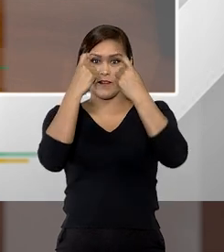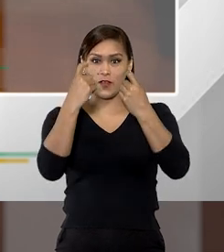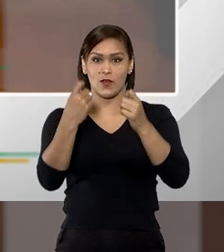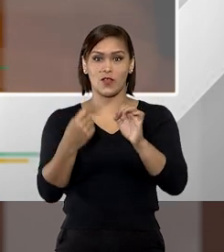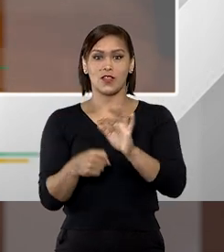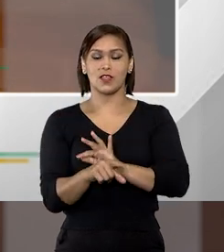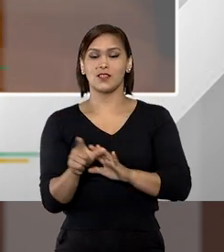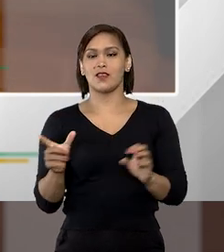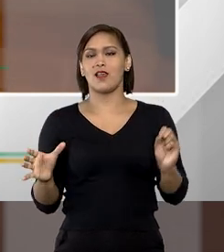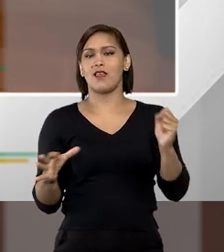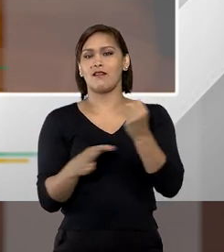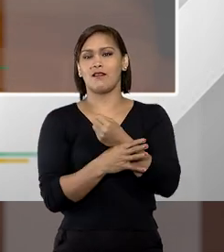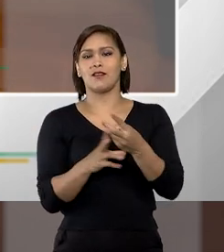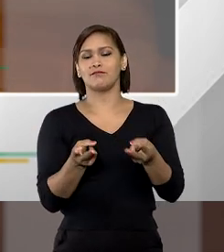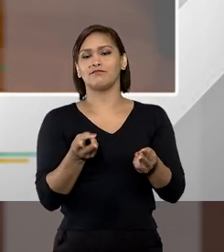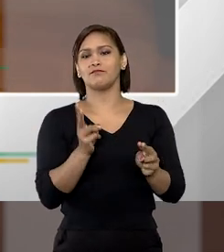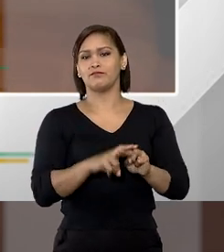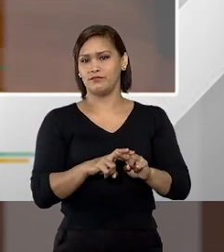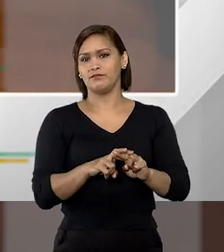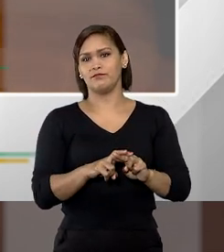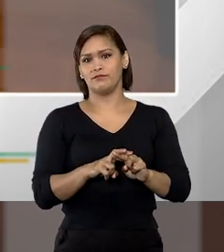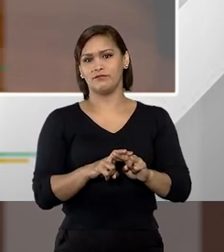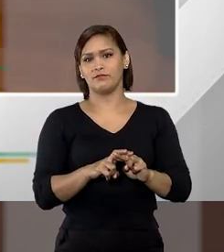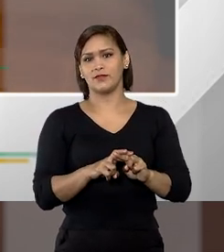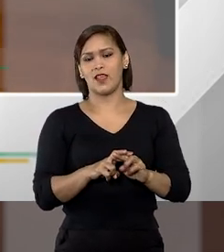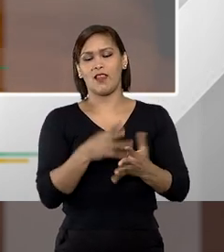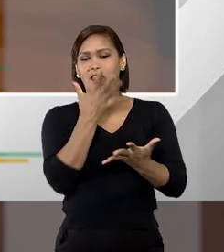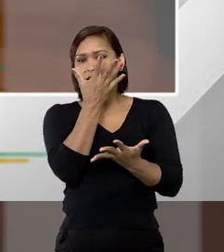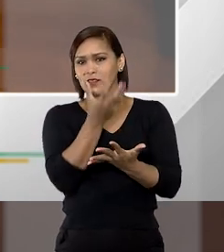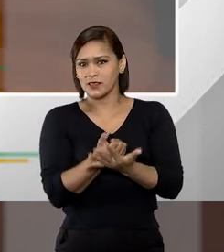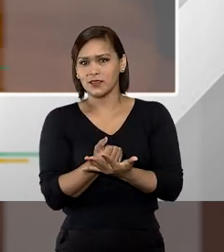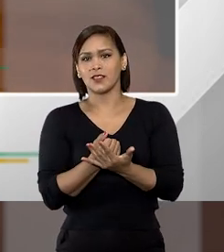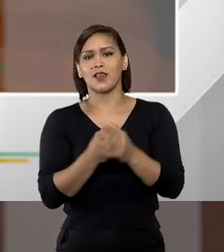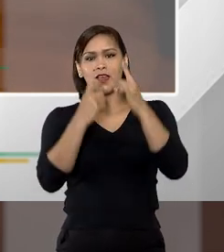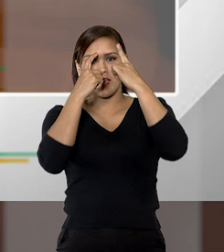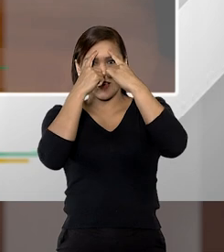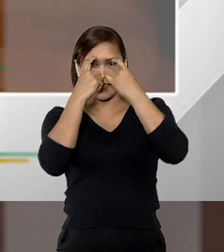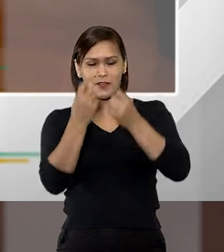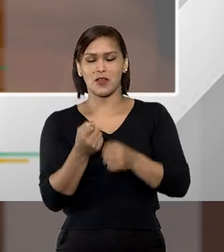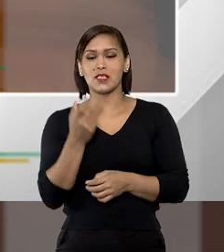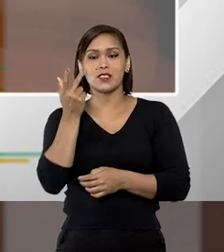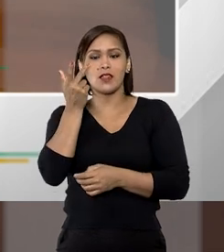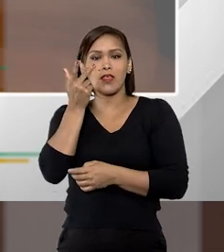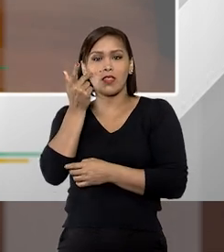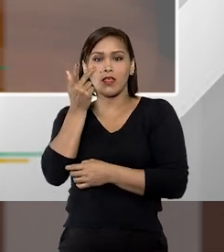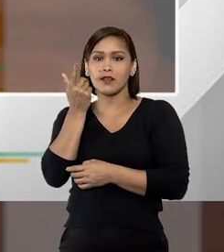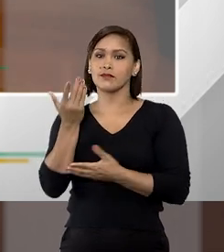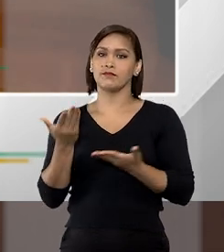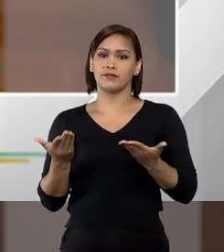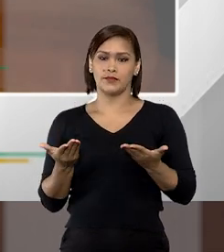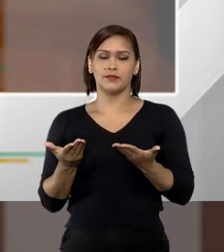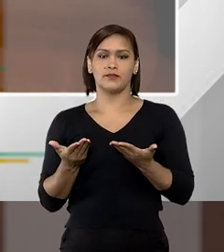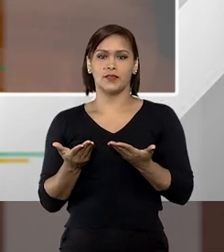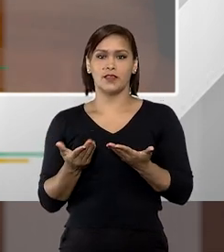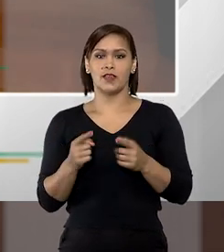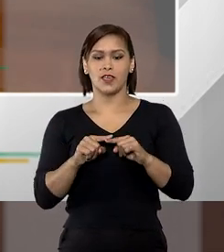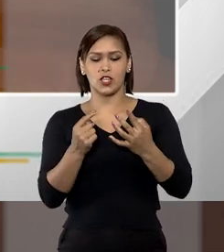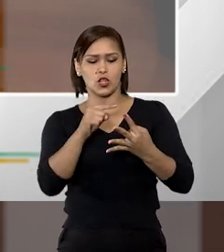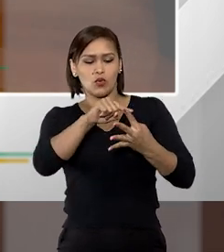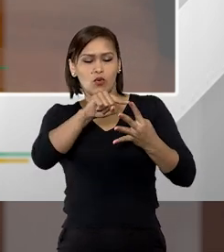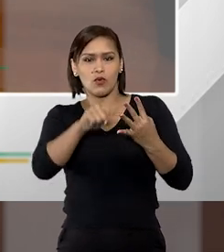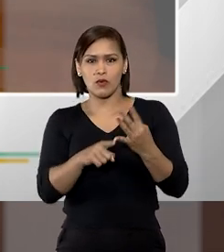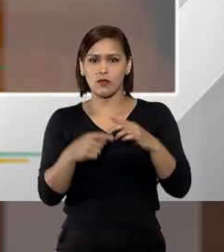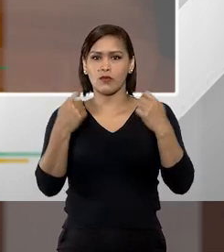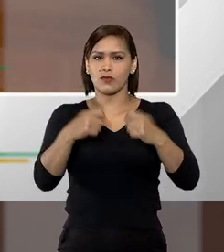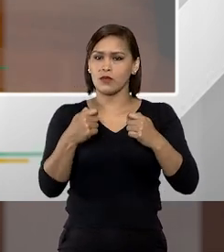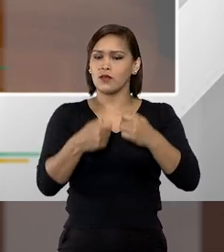apreendida, e essa violência ela é tolerada, e essa violência ela é naturalizada, e essas questões a gente